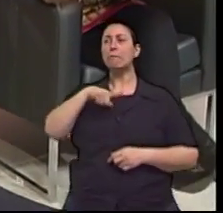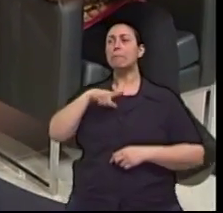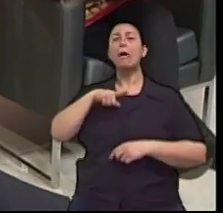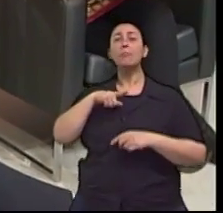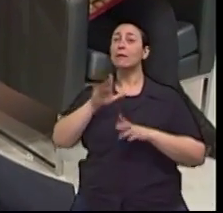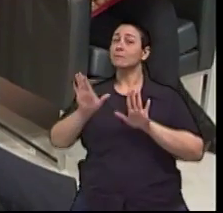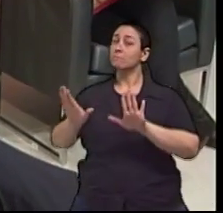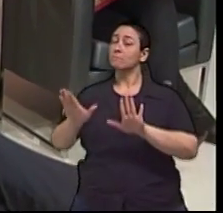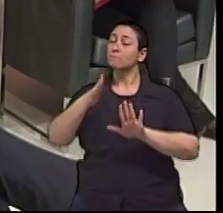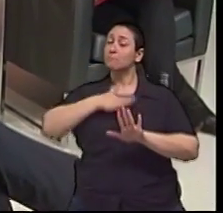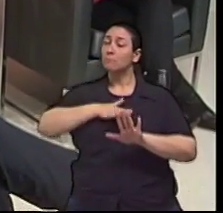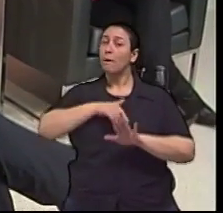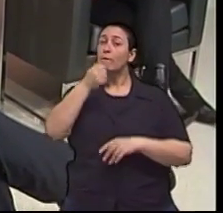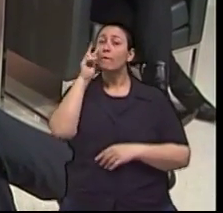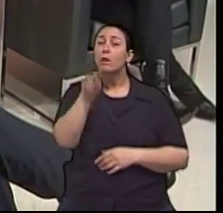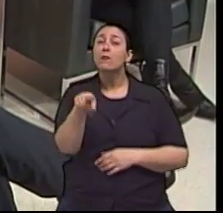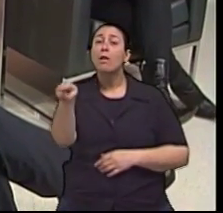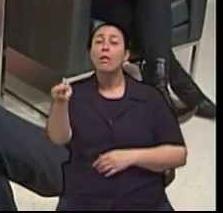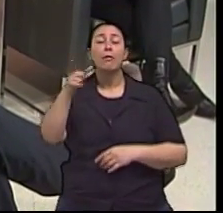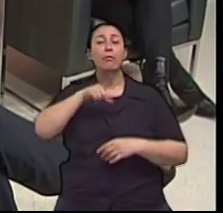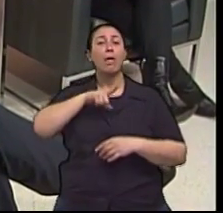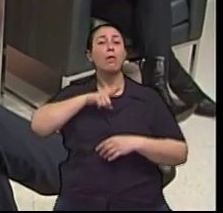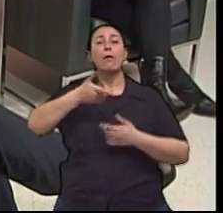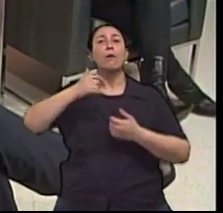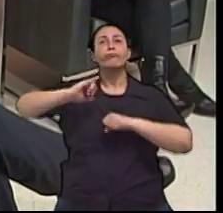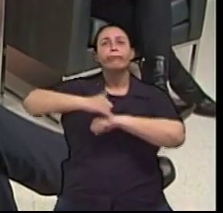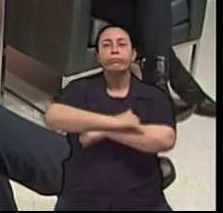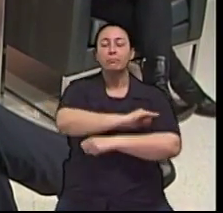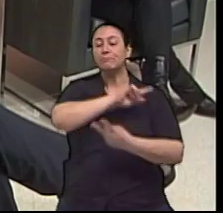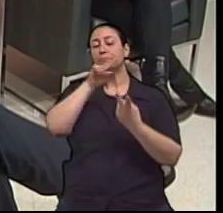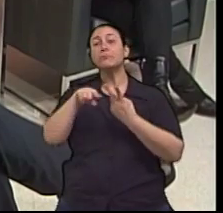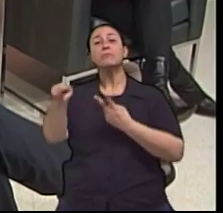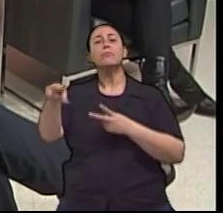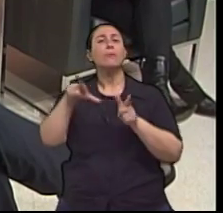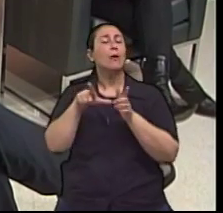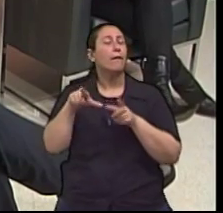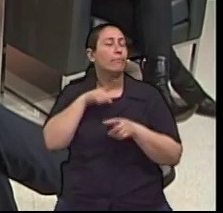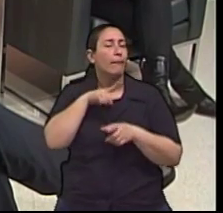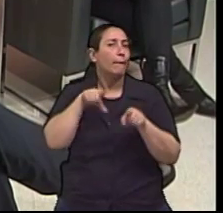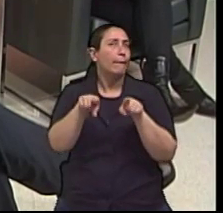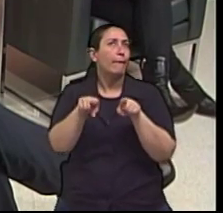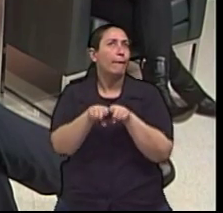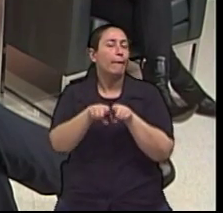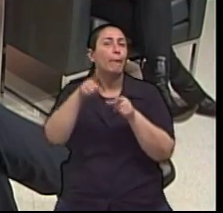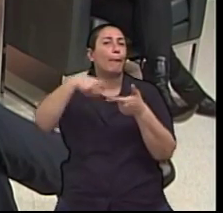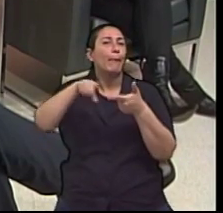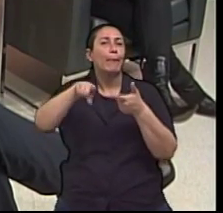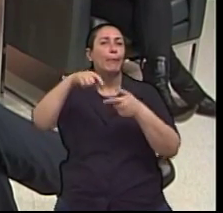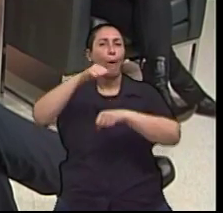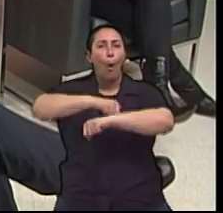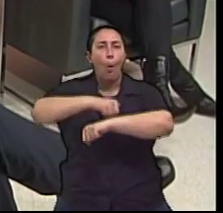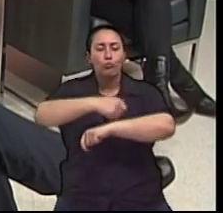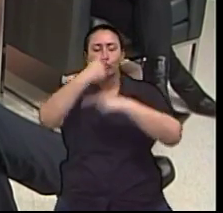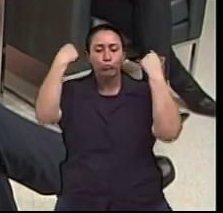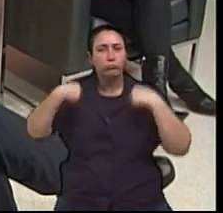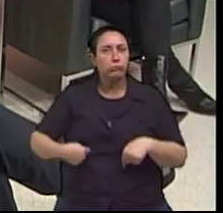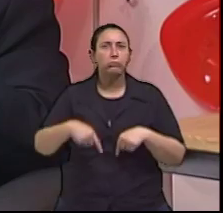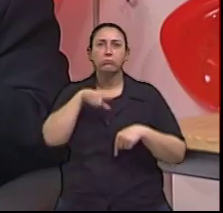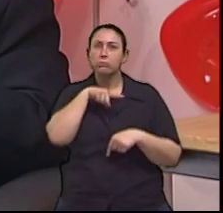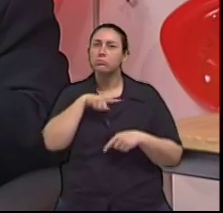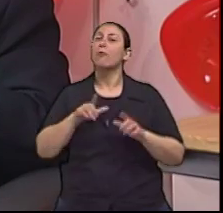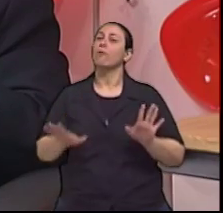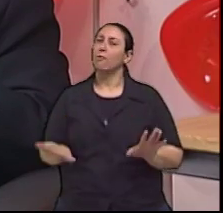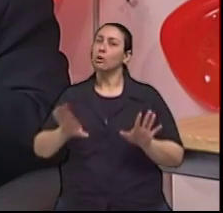sobrepeso, de que dificulte a caminhada, né? Com certeza. Bom, mas doutor,